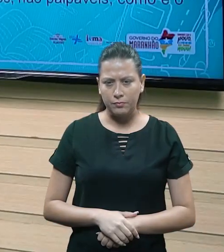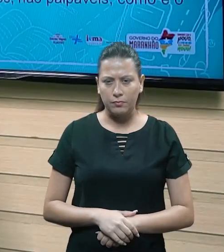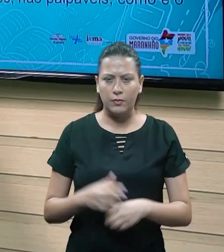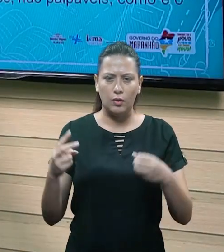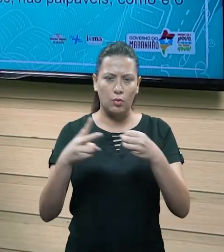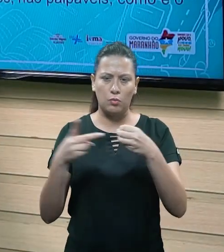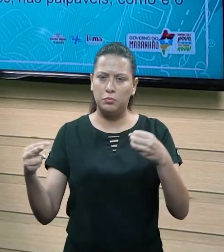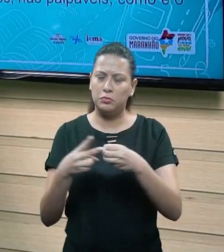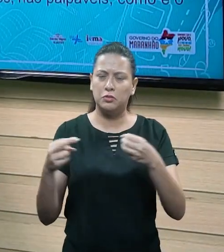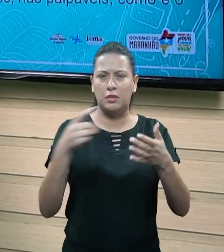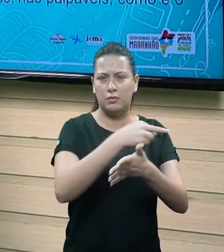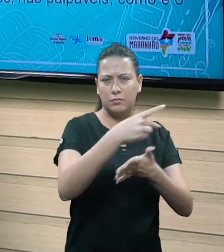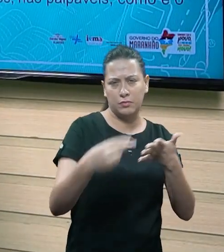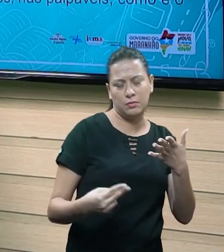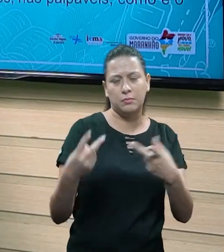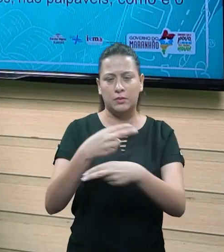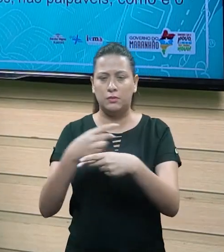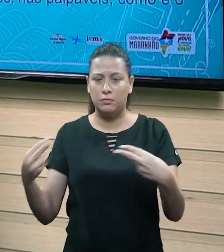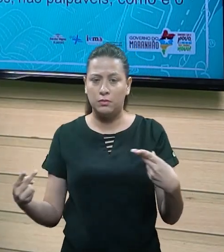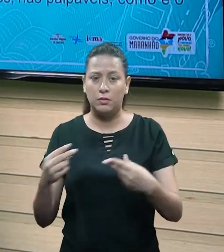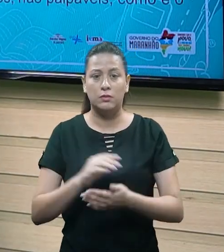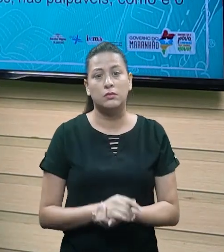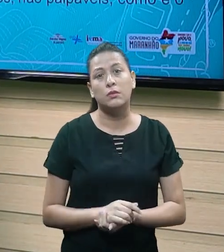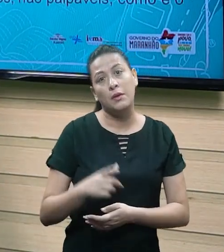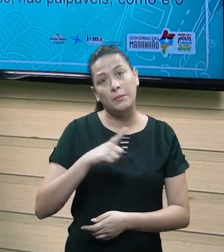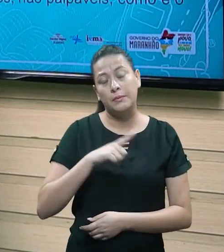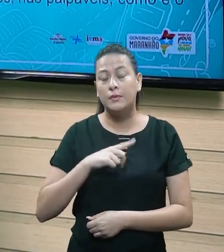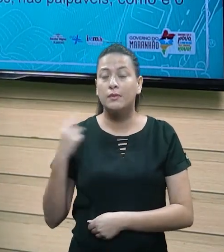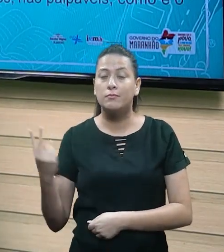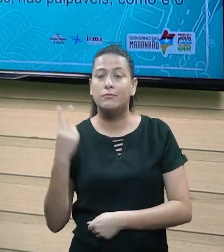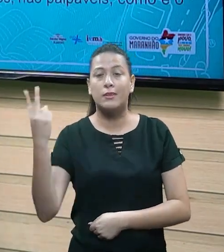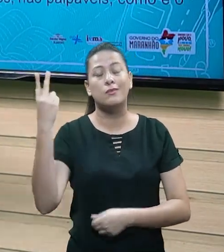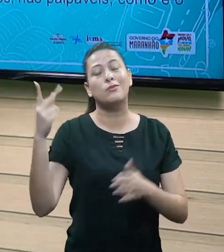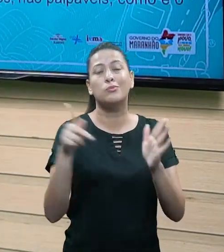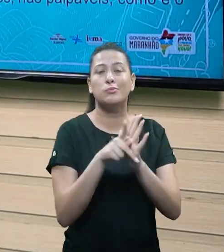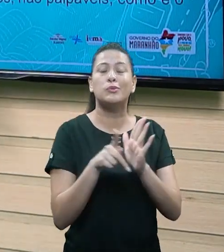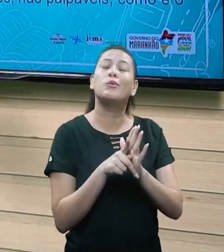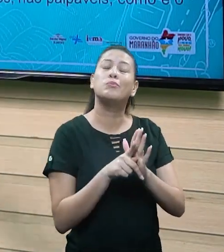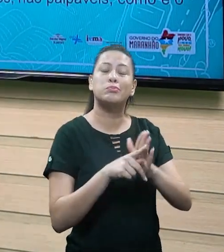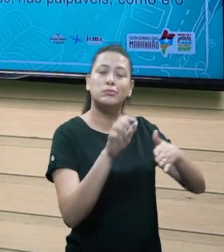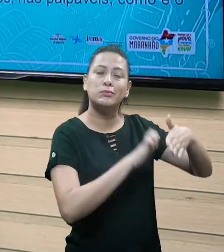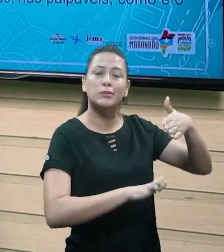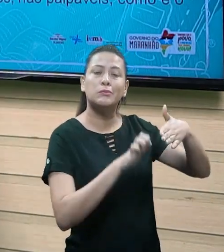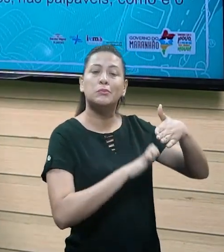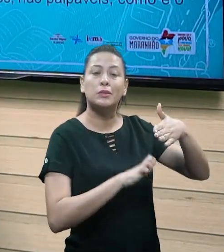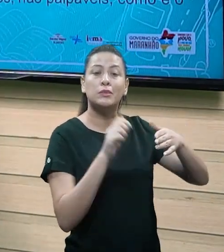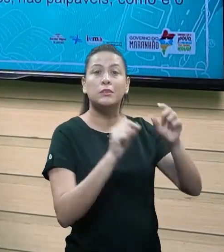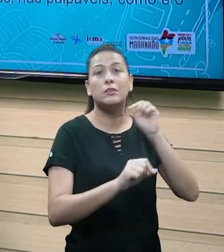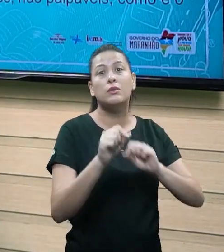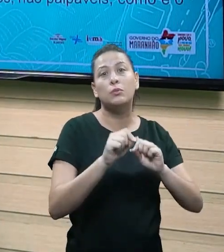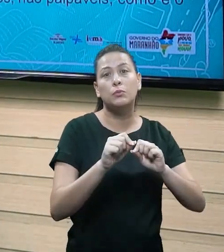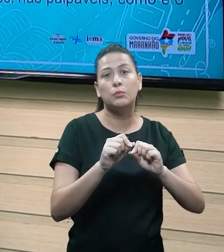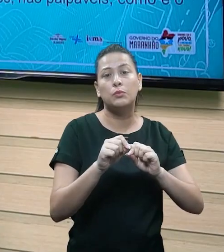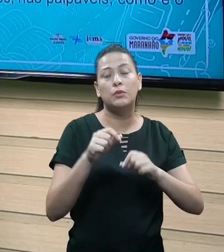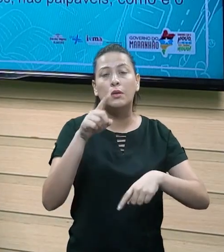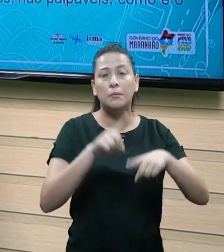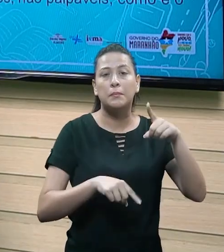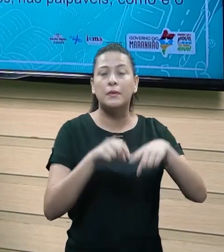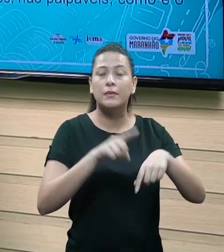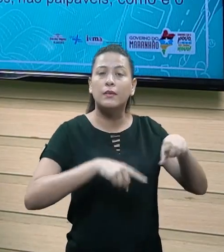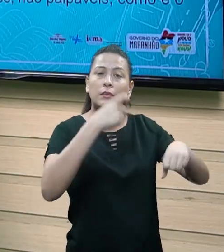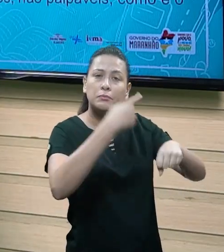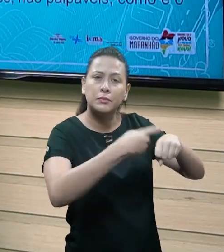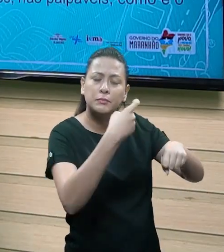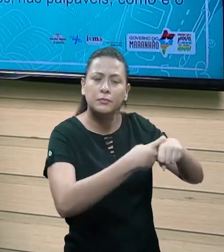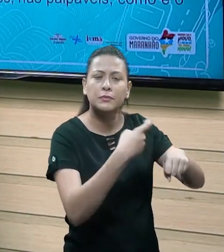vamos lá, os bens são aquilo tudo que agrega algum valor pra empresa, certinho? Então, aqui nesses exemplos, a gente coloca os bens tangíveis, são